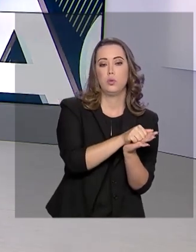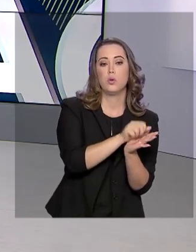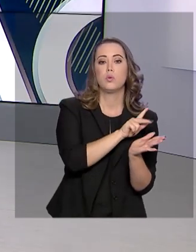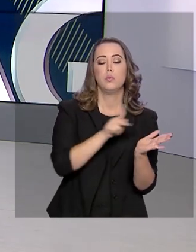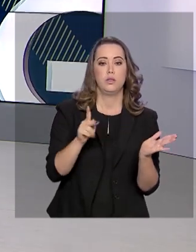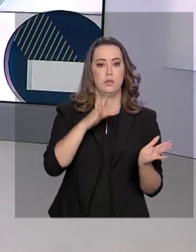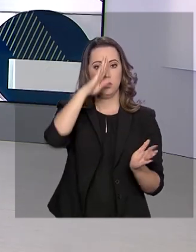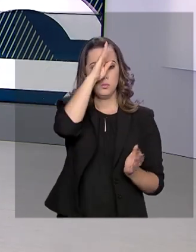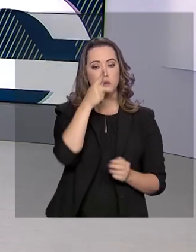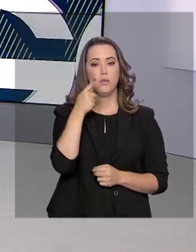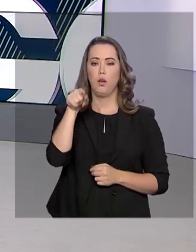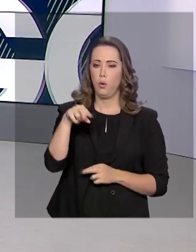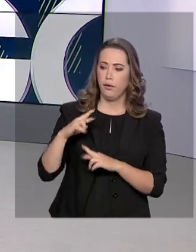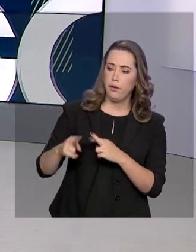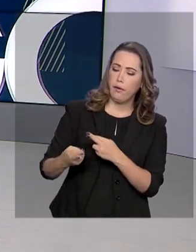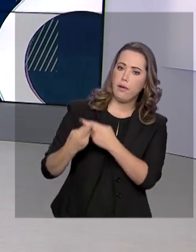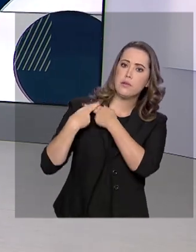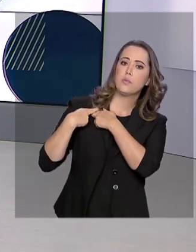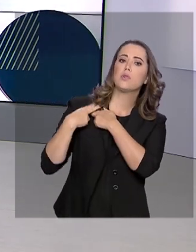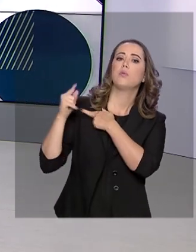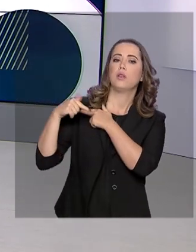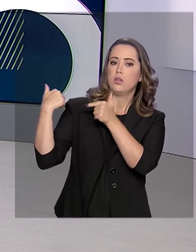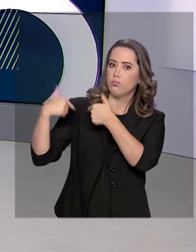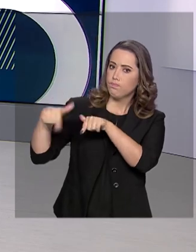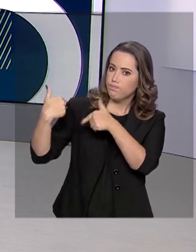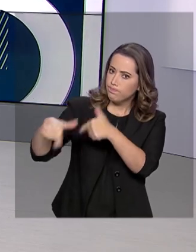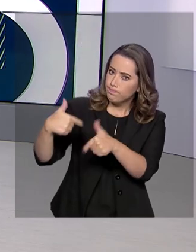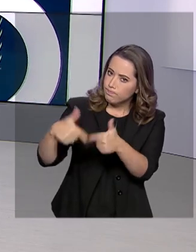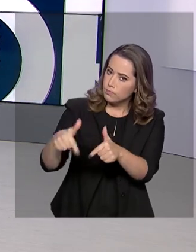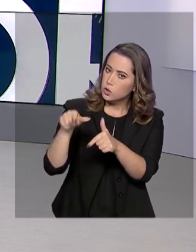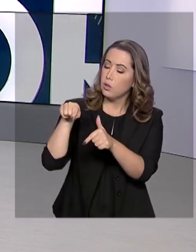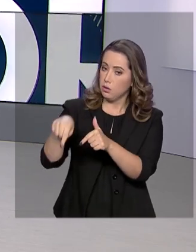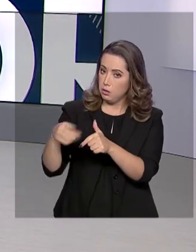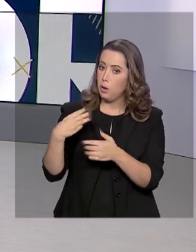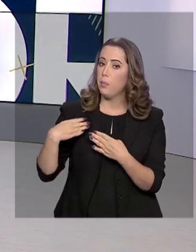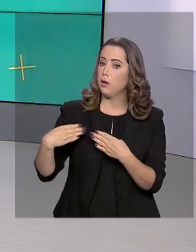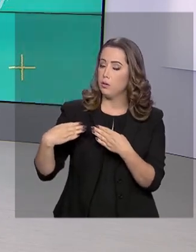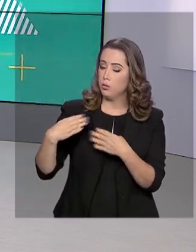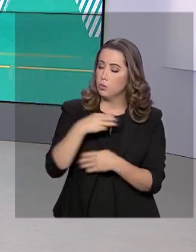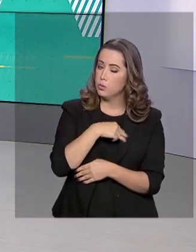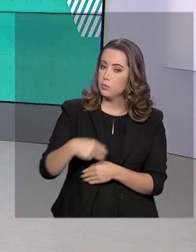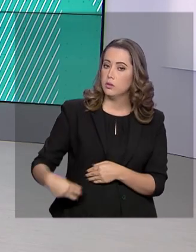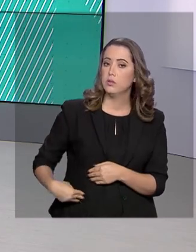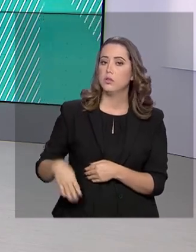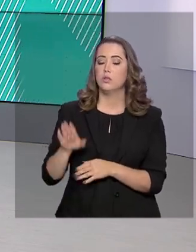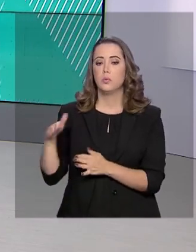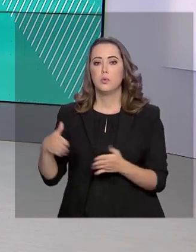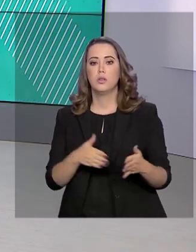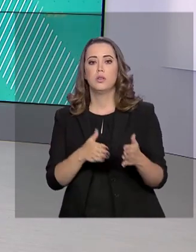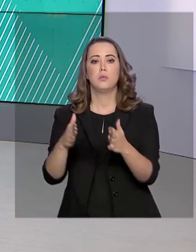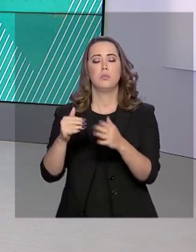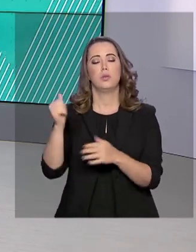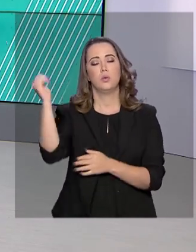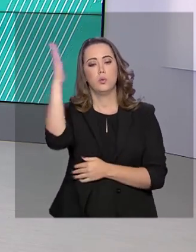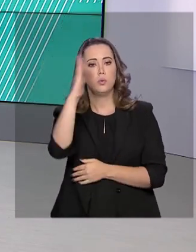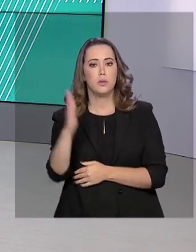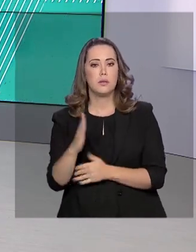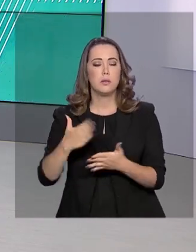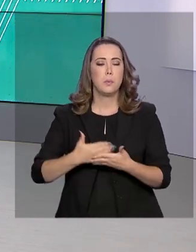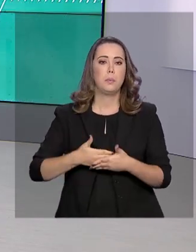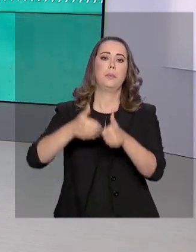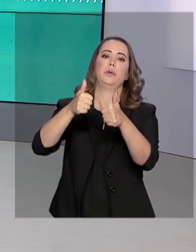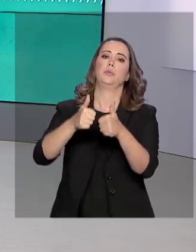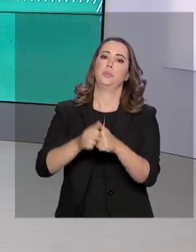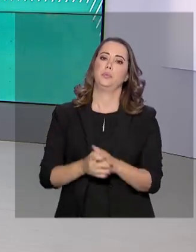diz que é grande a responsabilidade do trabalho desenvolvido pelos ministros de Estado para colocar o Brasil no lugar de destaque que o país